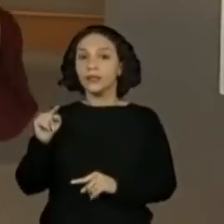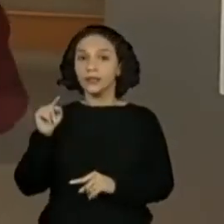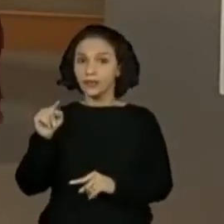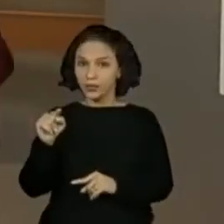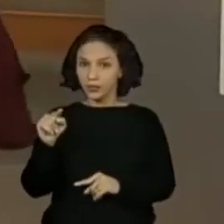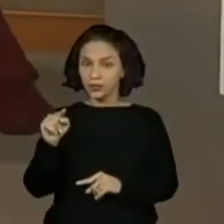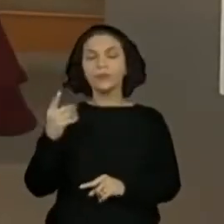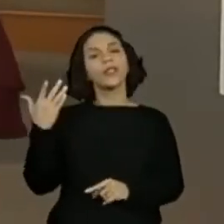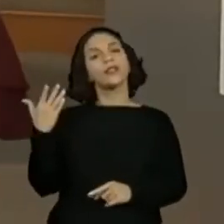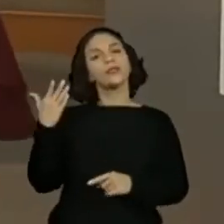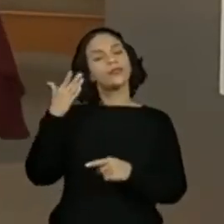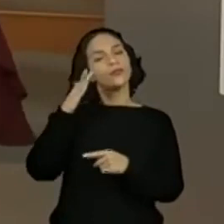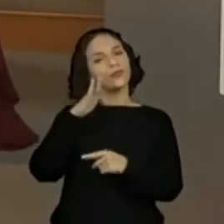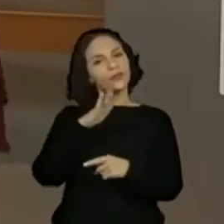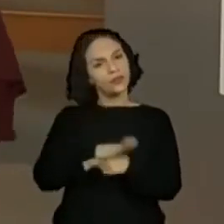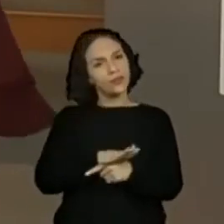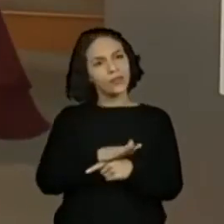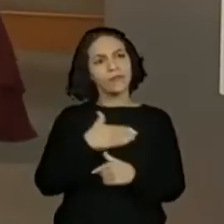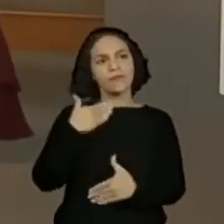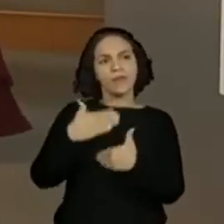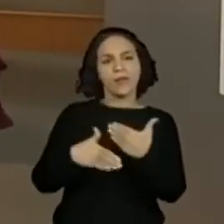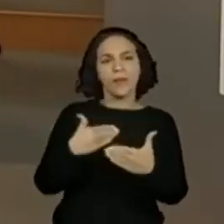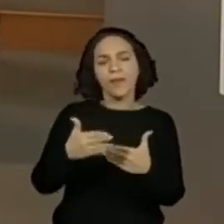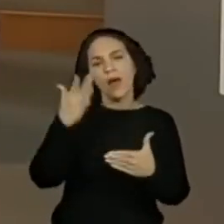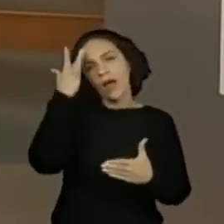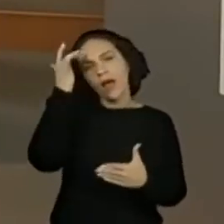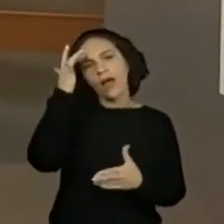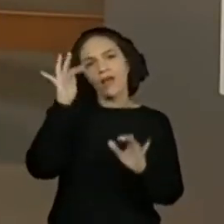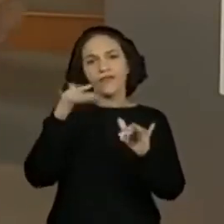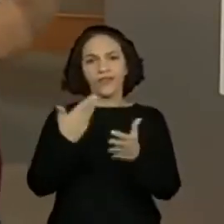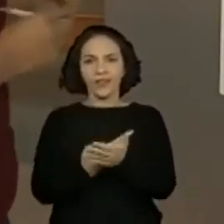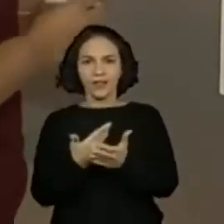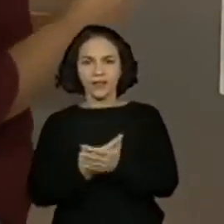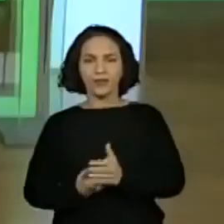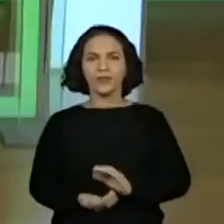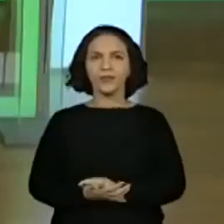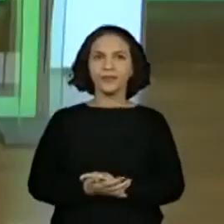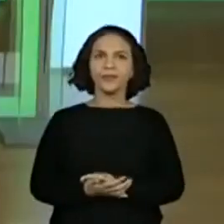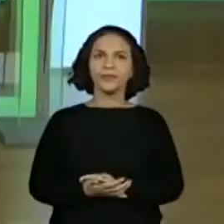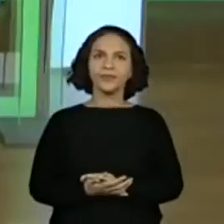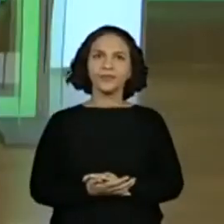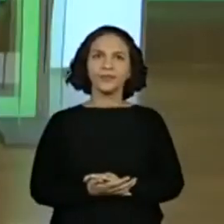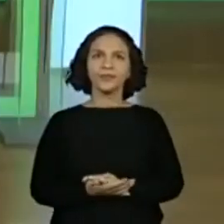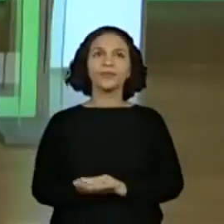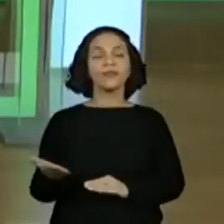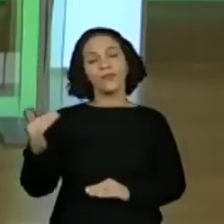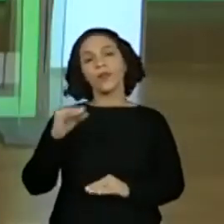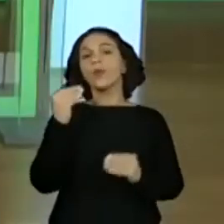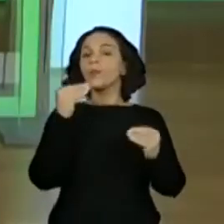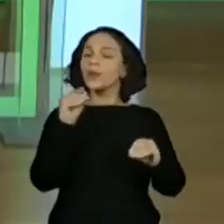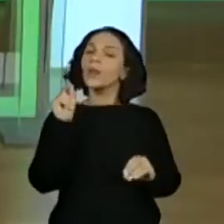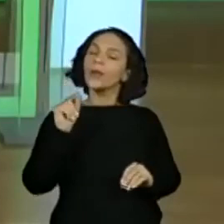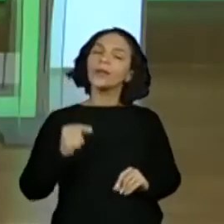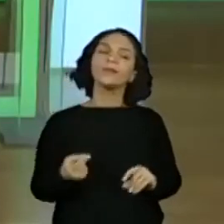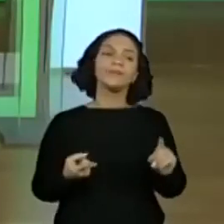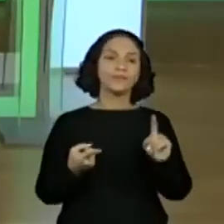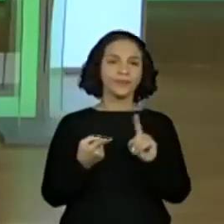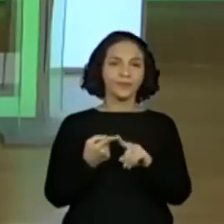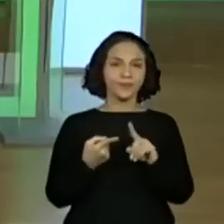vai ajudar para a gente concluir a nossa aula amanhã. Então, primeira coisa importante, que apareceu lá que é o reino